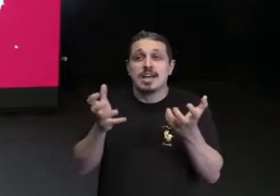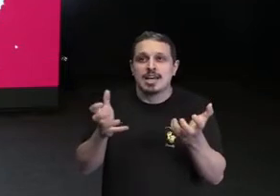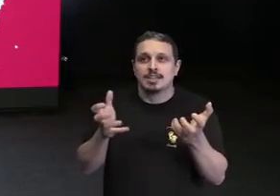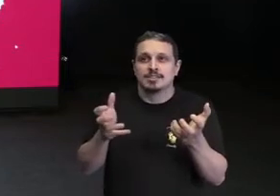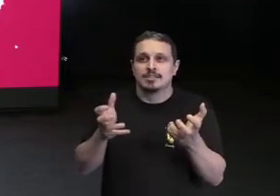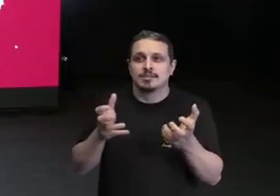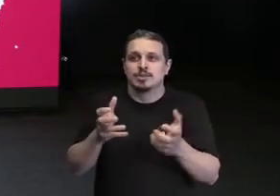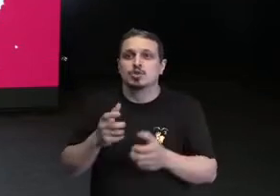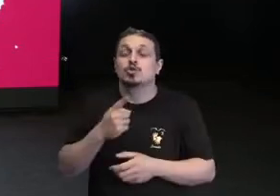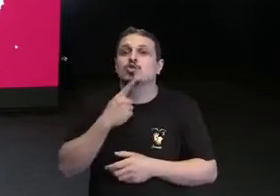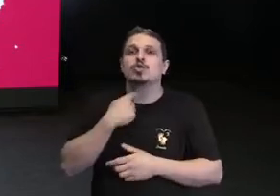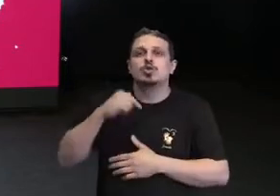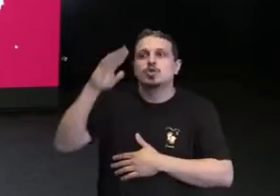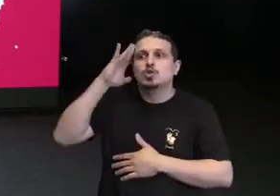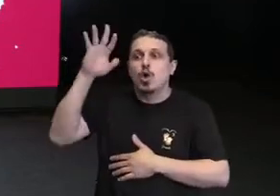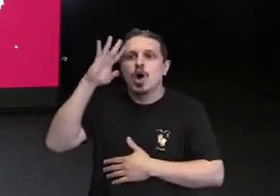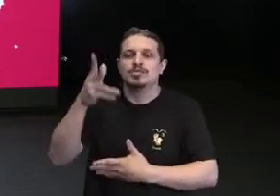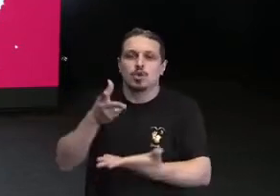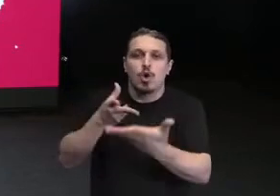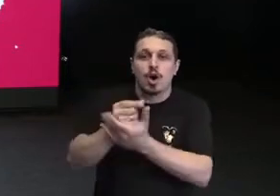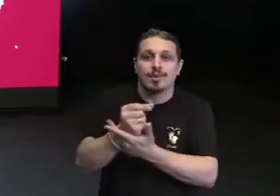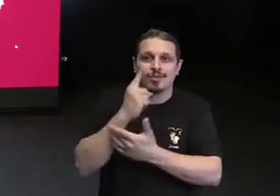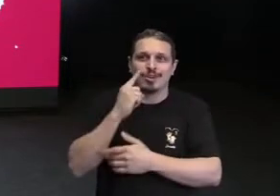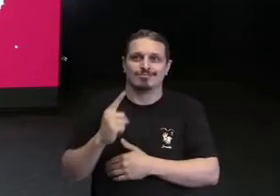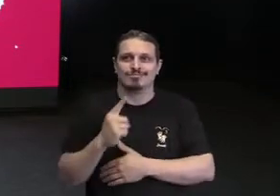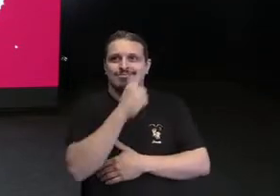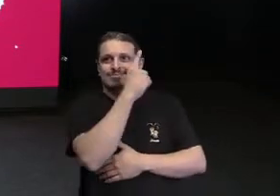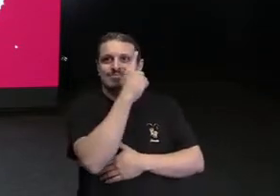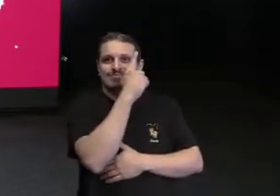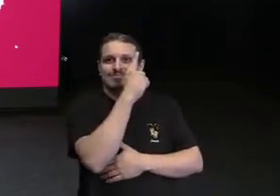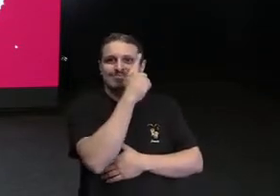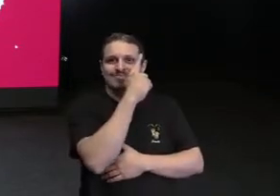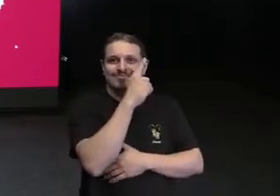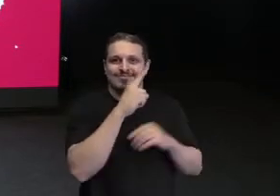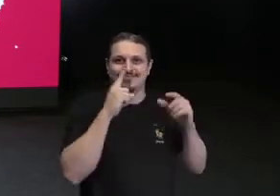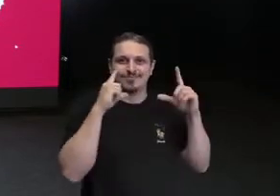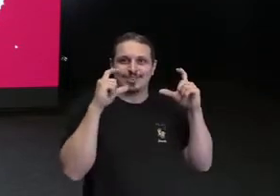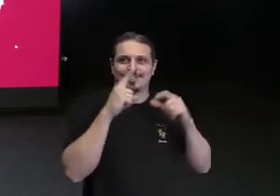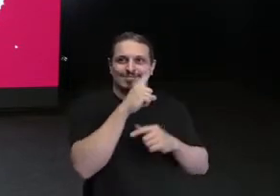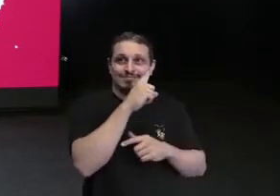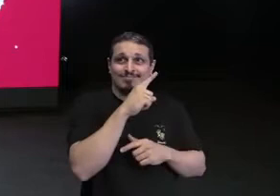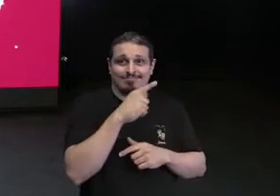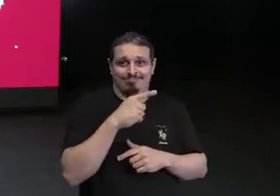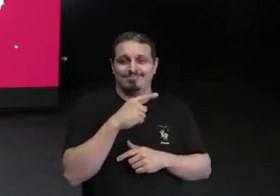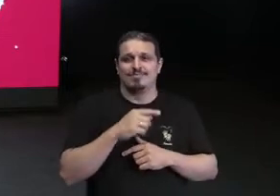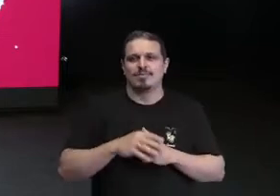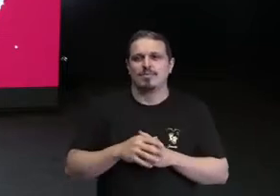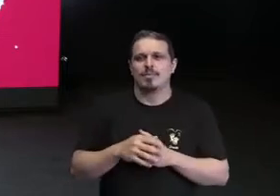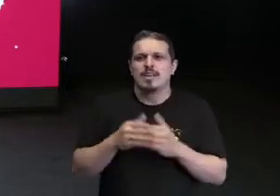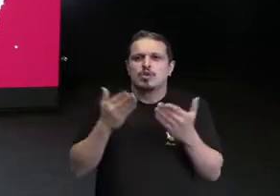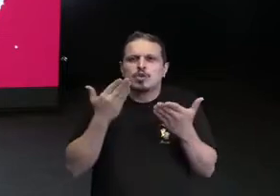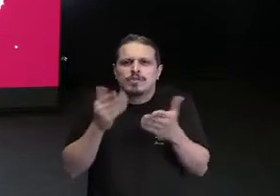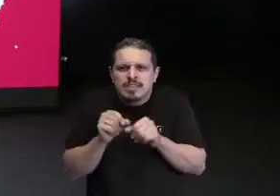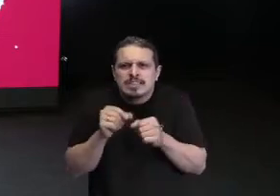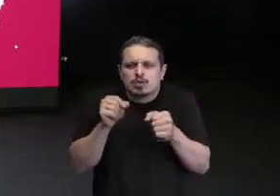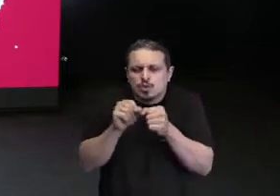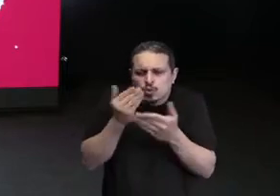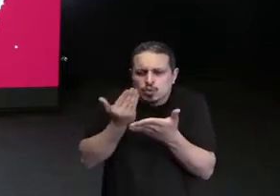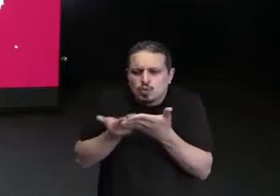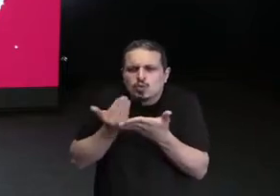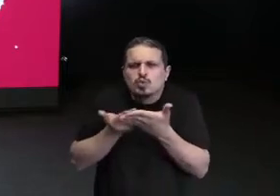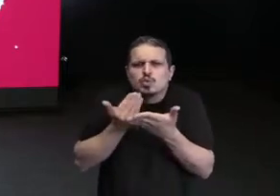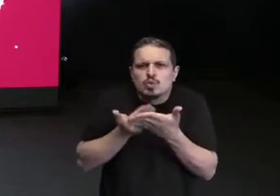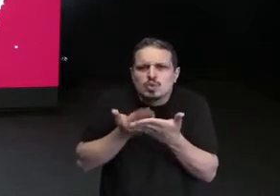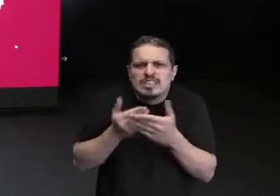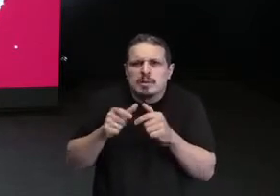uma Handicam Vision, para amadores. Porque, na época, eu estudava, tipo, nas revistas, que os grandes cineastas começaram fazendo